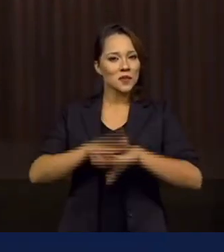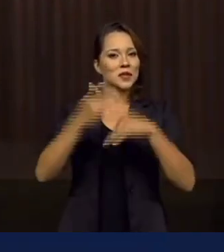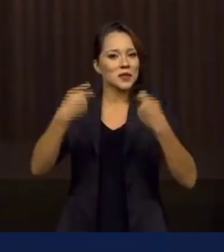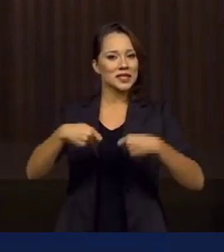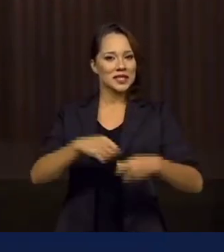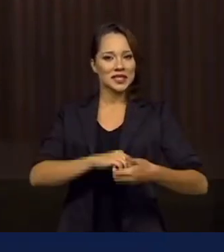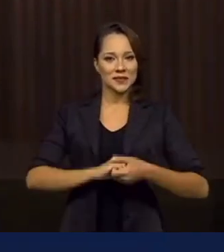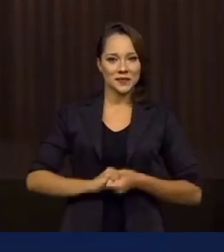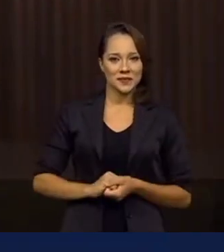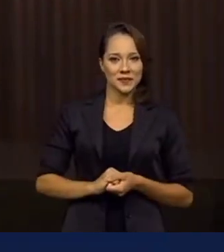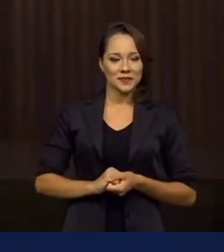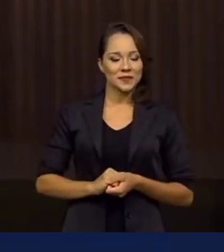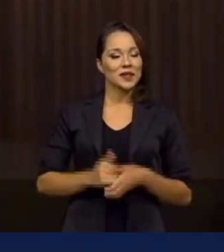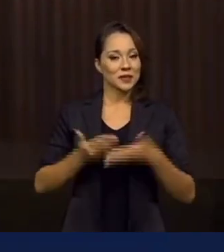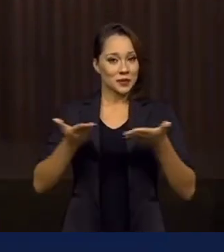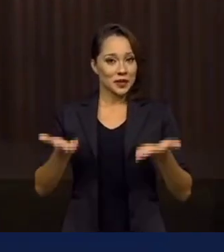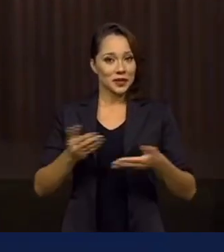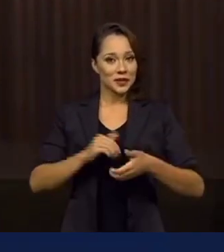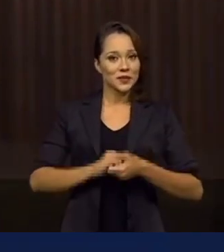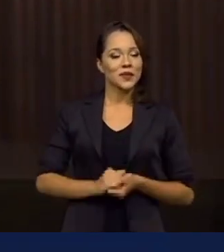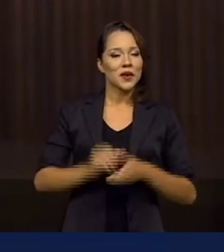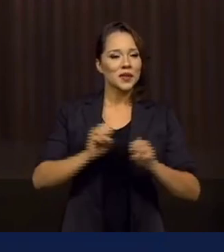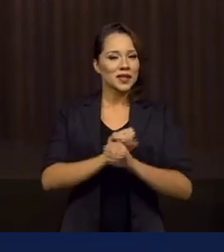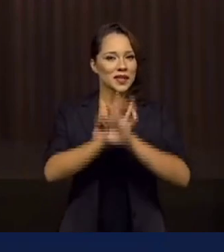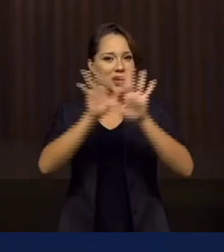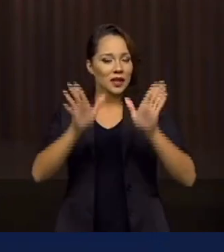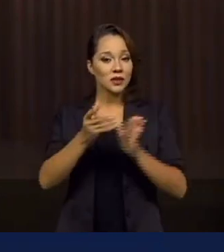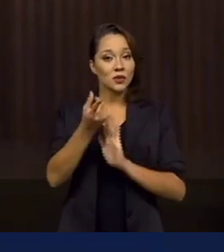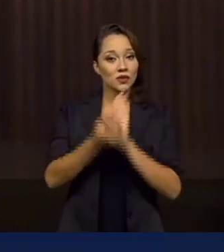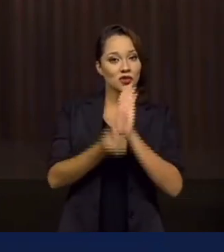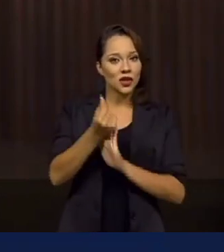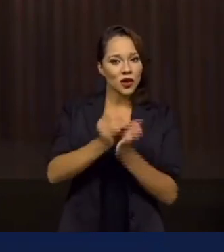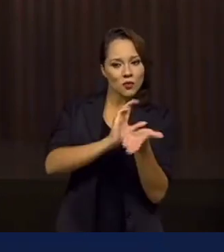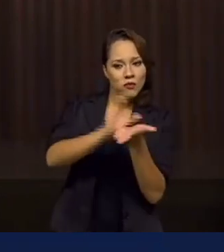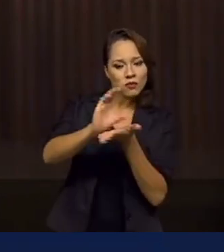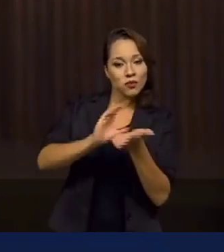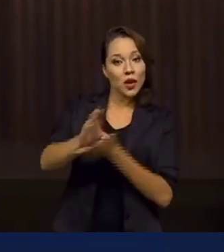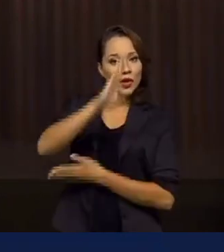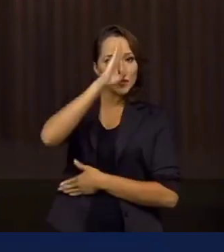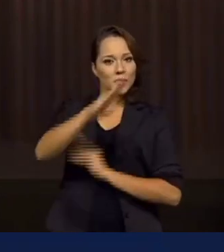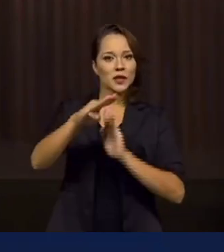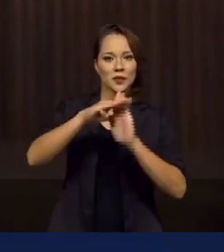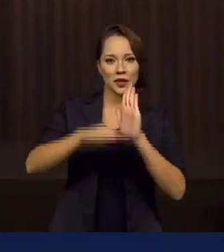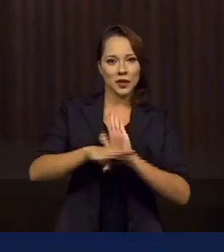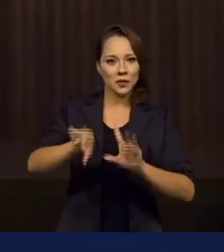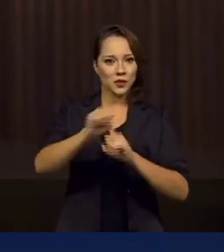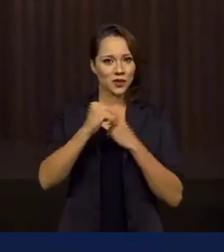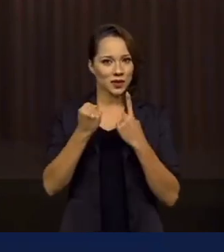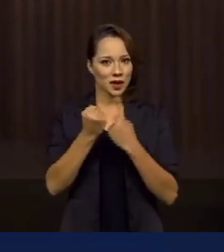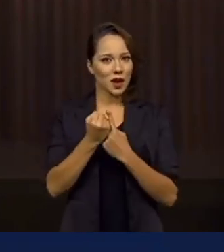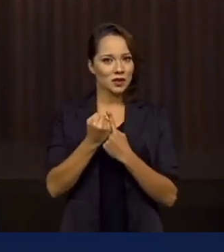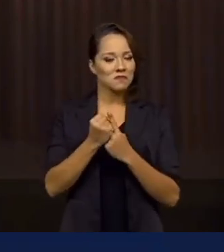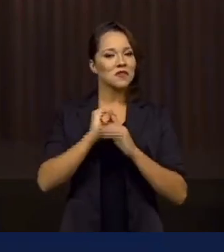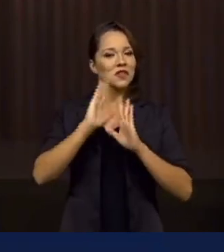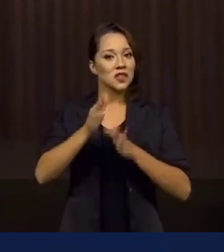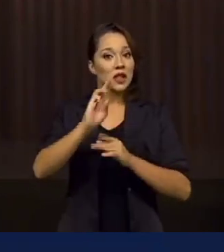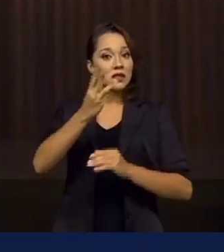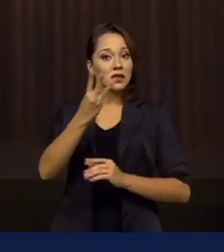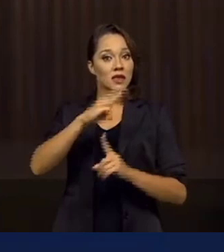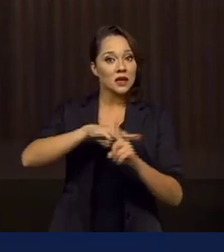precisam. Nesse sentido, esclareço que os recursos dedicados aos principais programas sociais foram